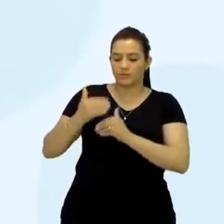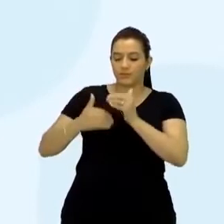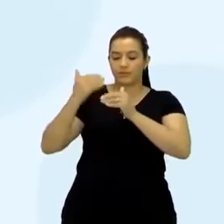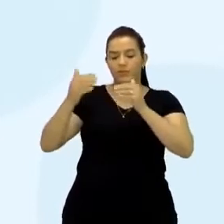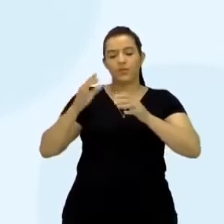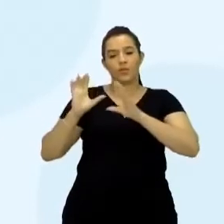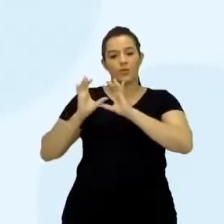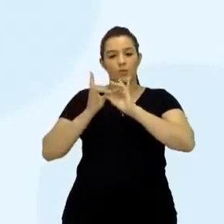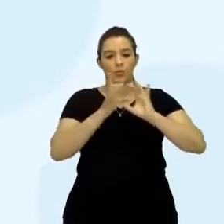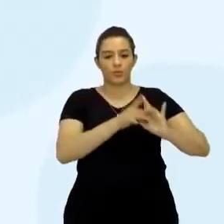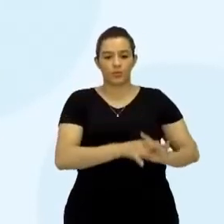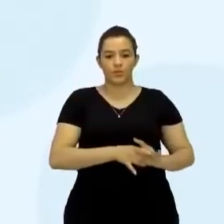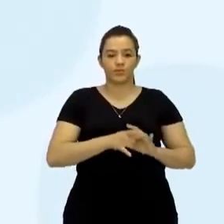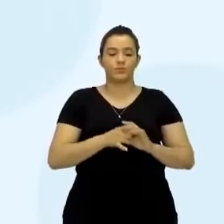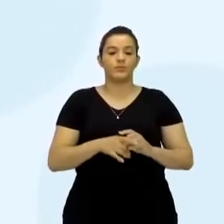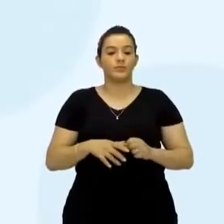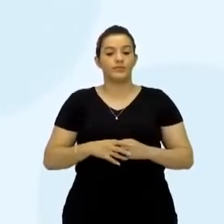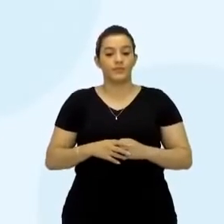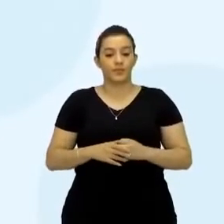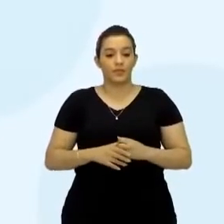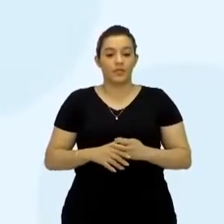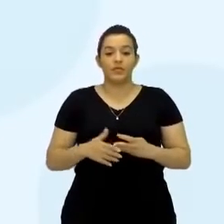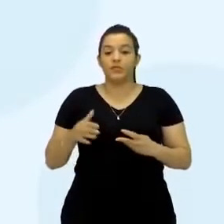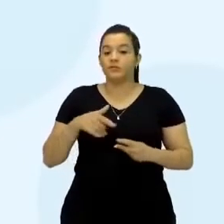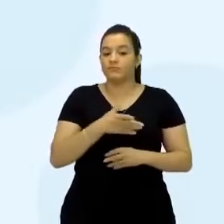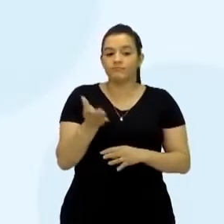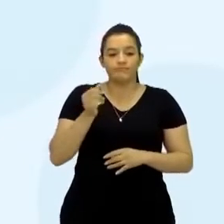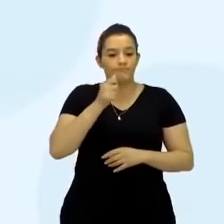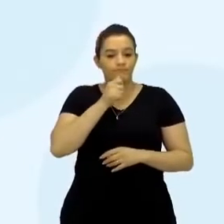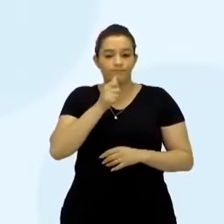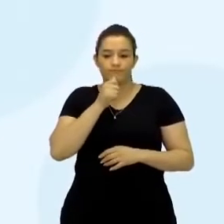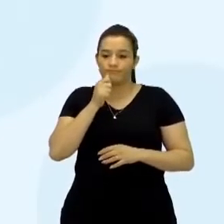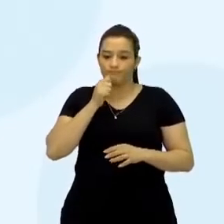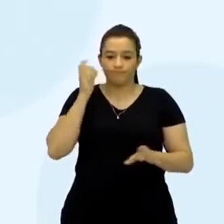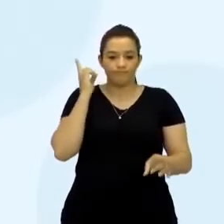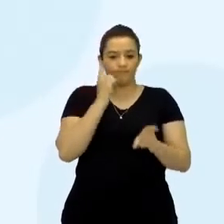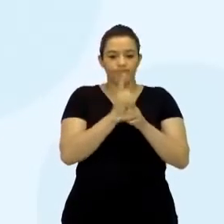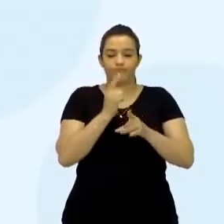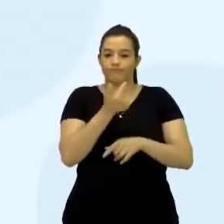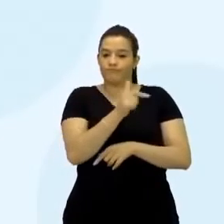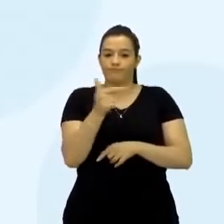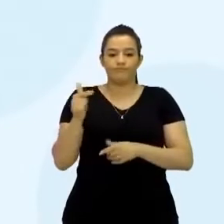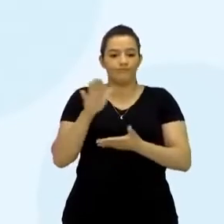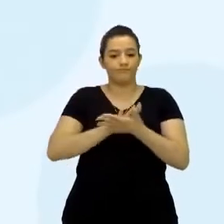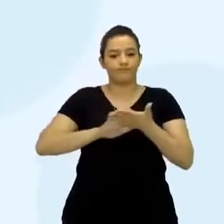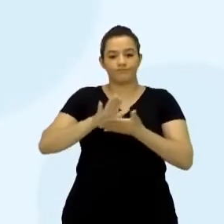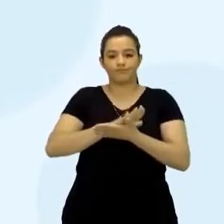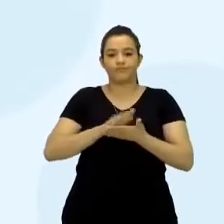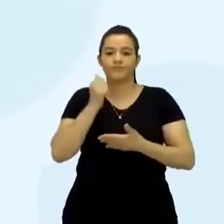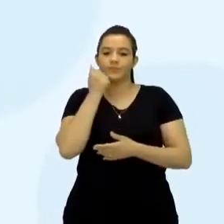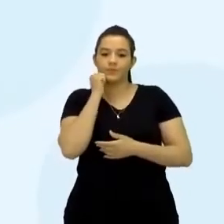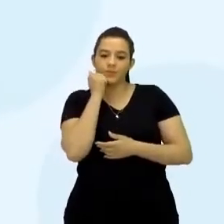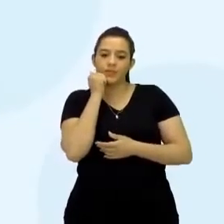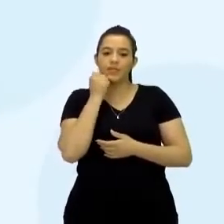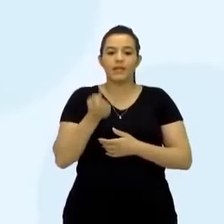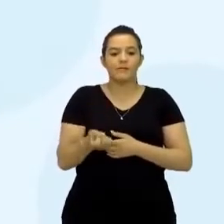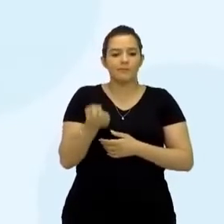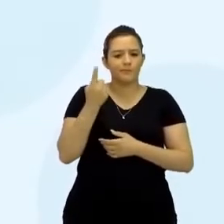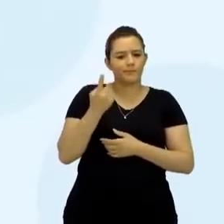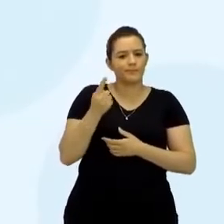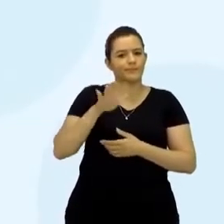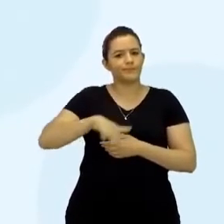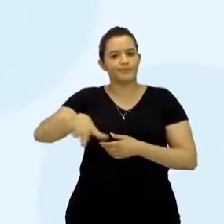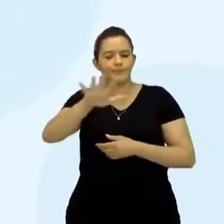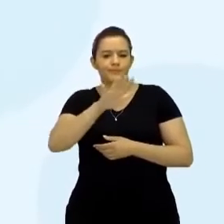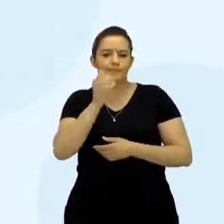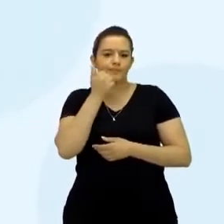contexto da evolução. Um mistério ainda não solucionado pela ciência e que intriga pesquisadores